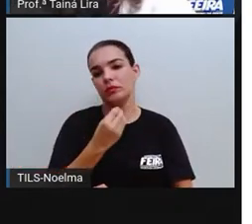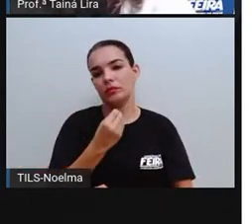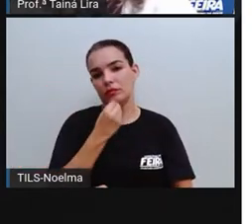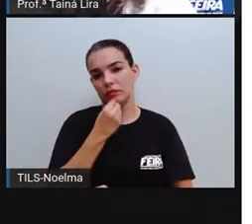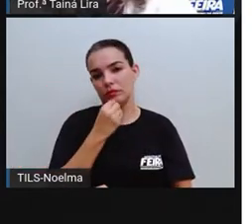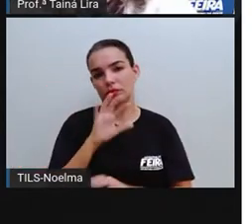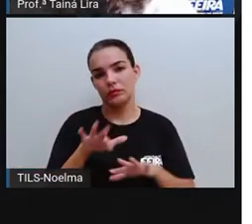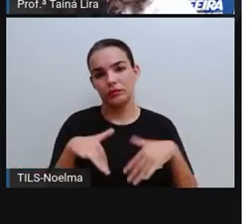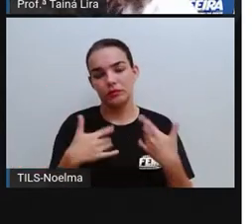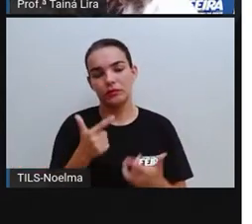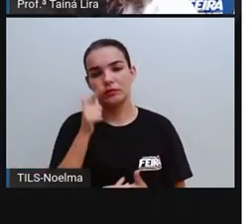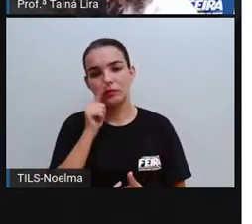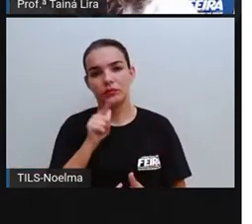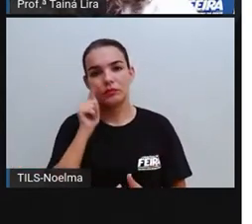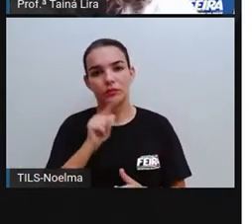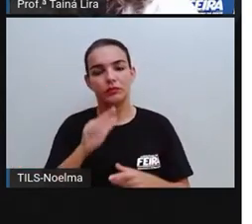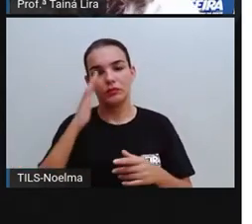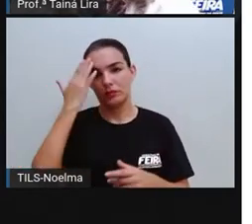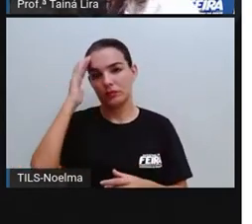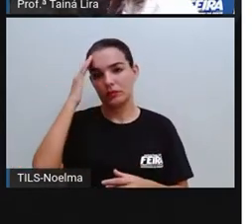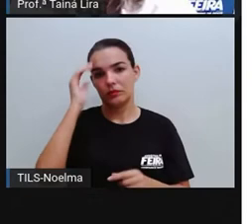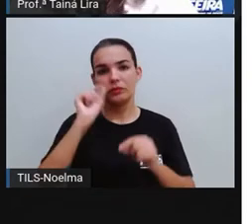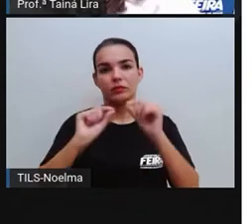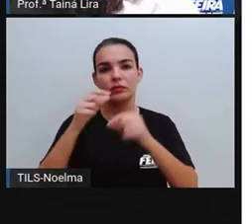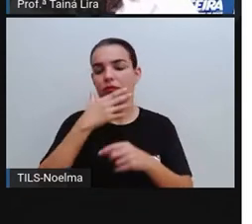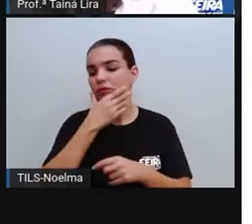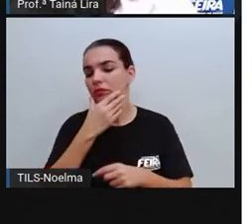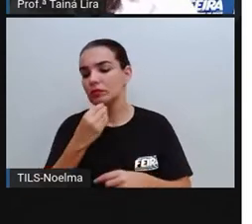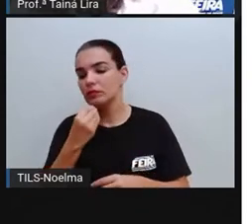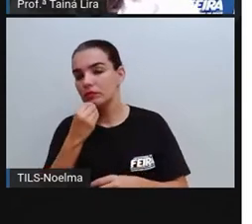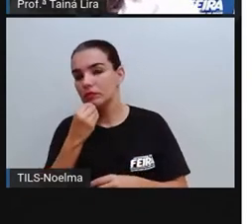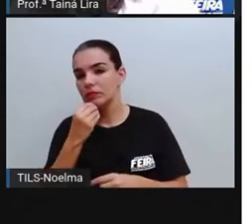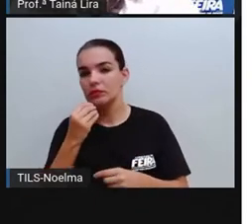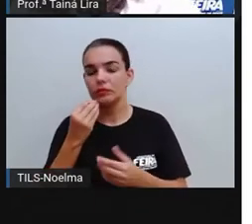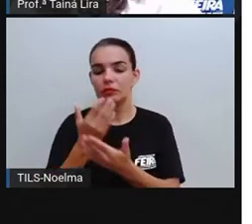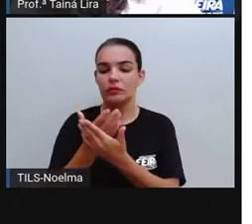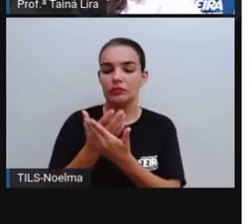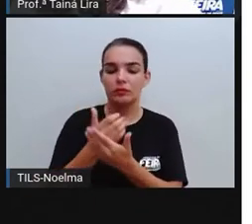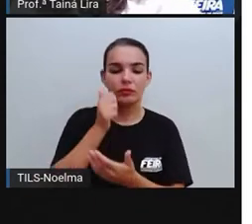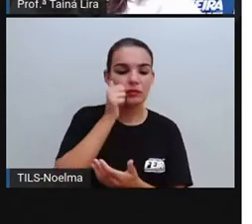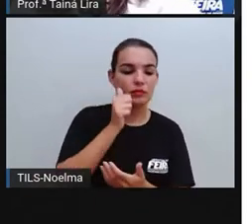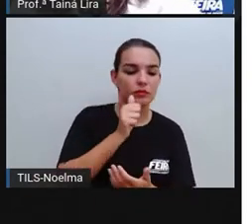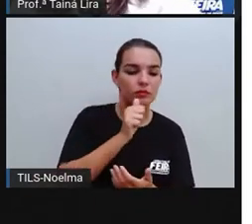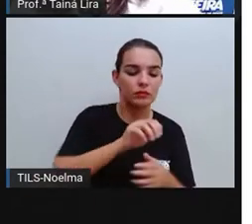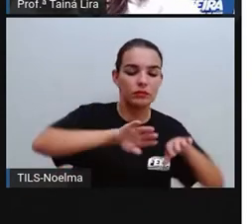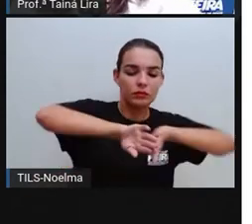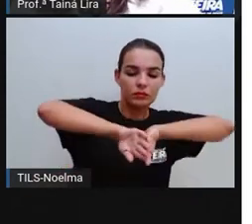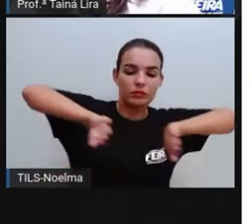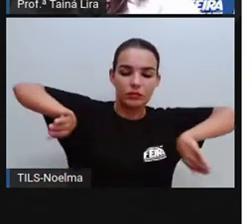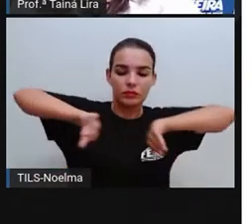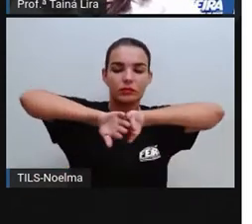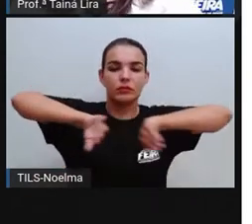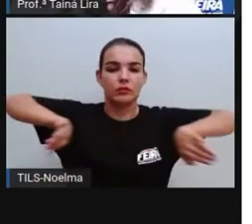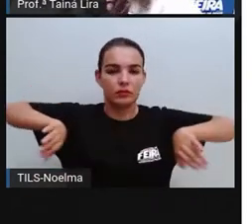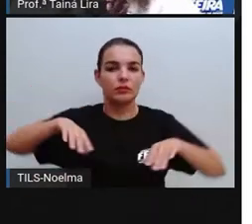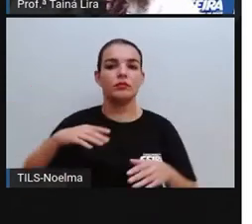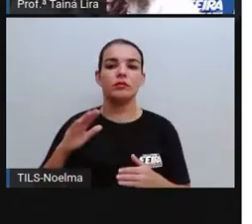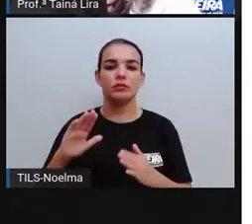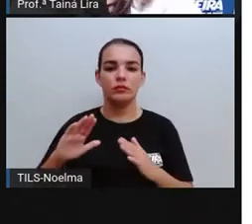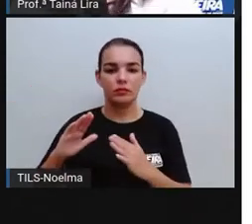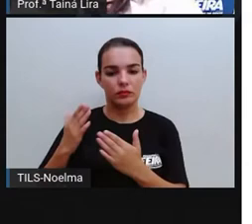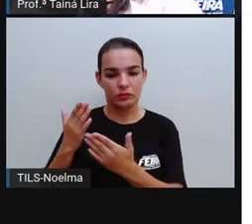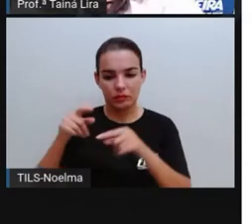consegue entender que é uma escola onde meninos e meninas estudavam, né, em turmas separadas. Tinha turma de